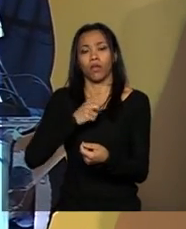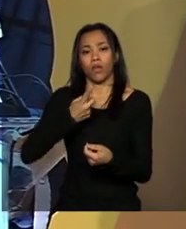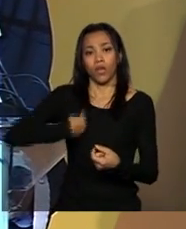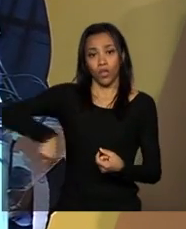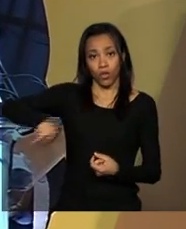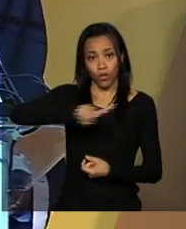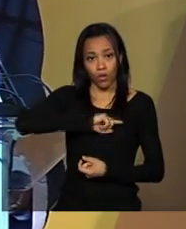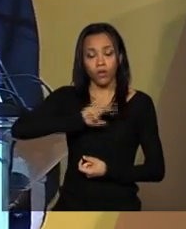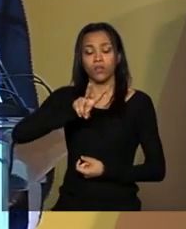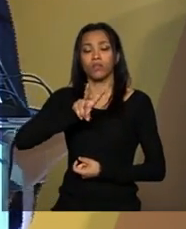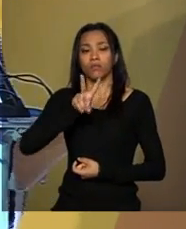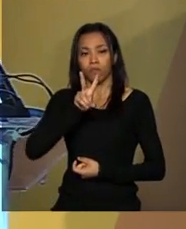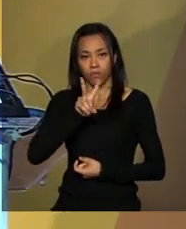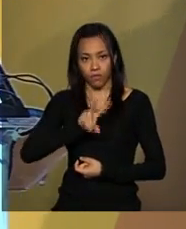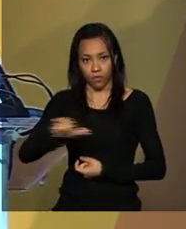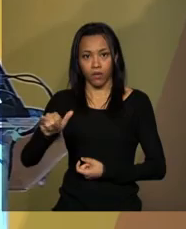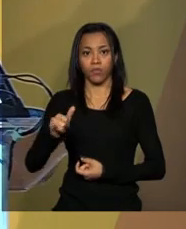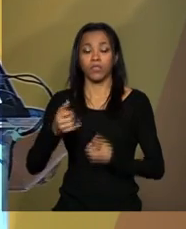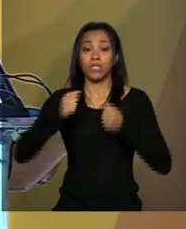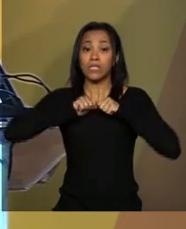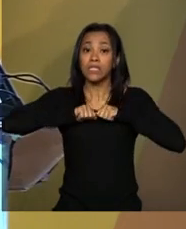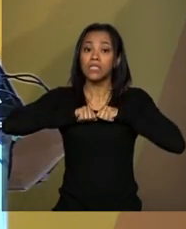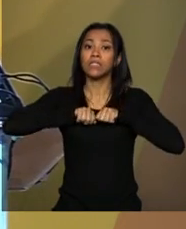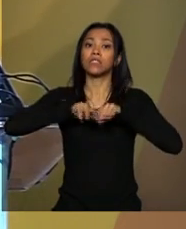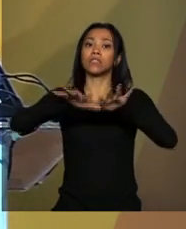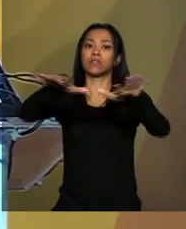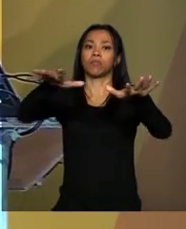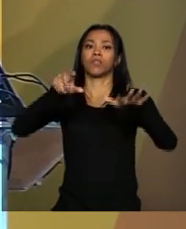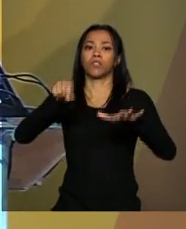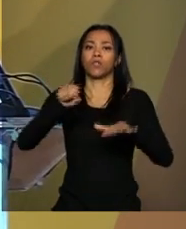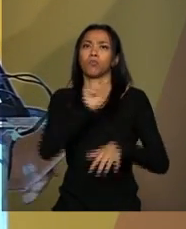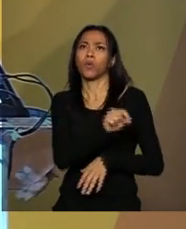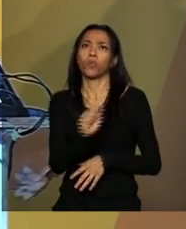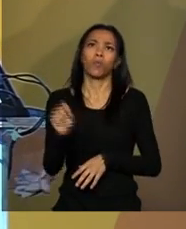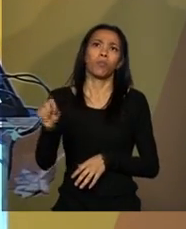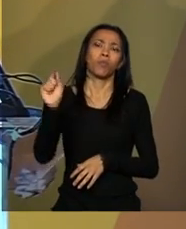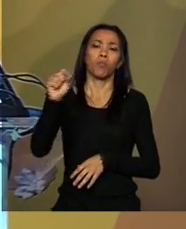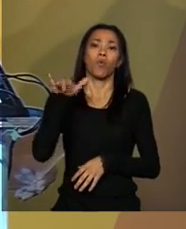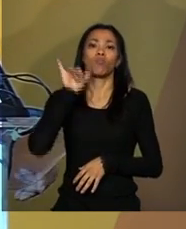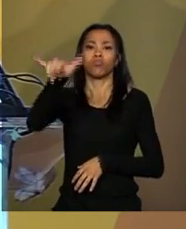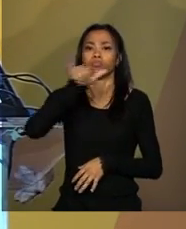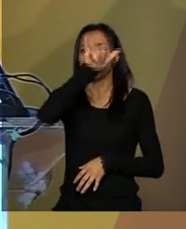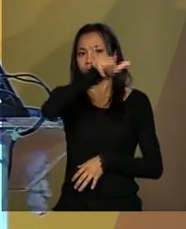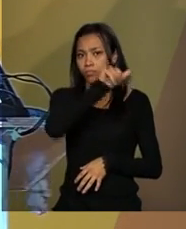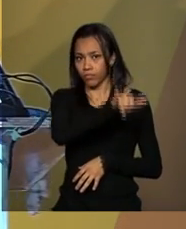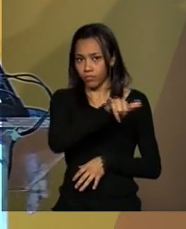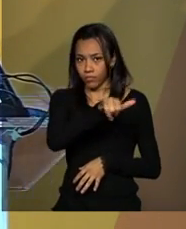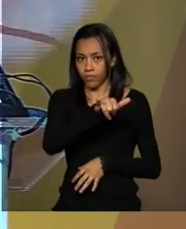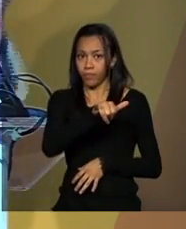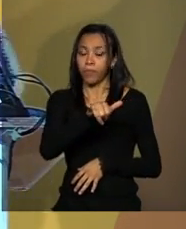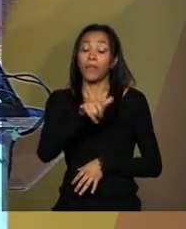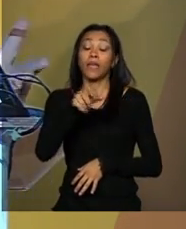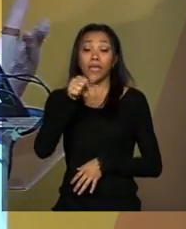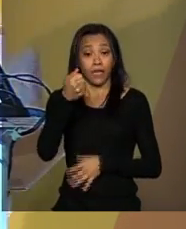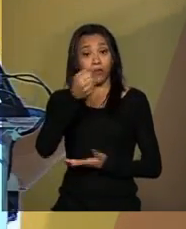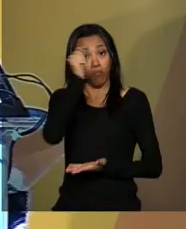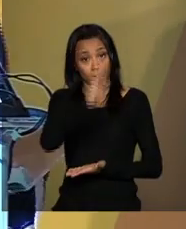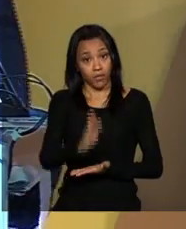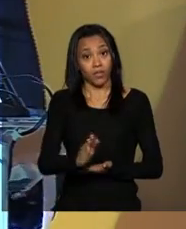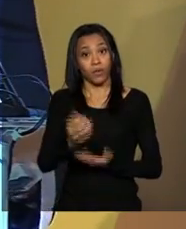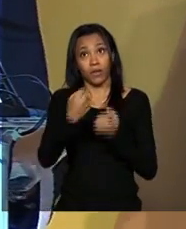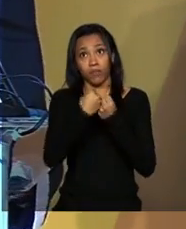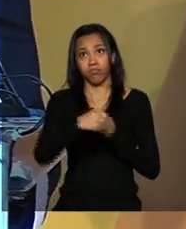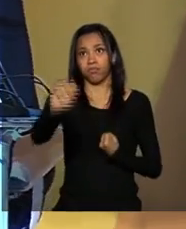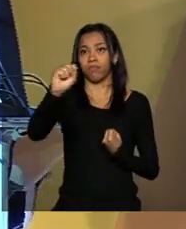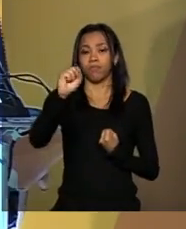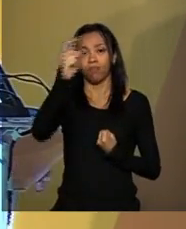expandir os aeroportos regionais e assegurar que no Brasil, que é um país continental,